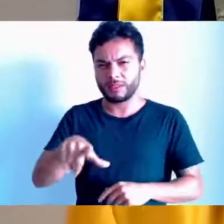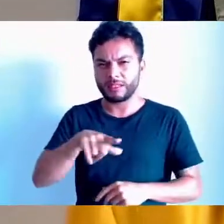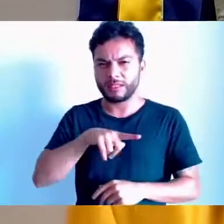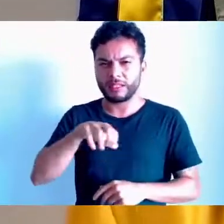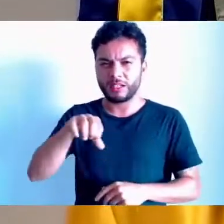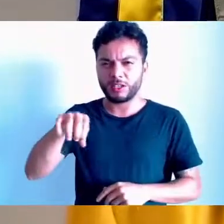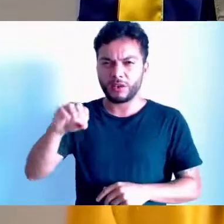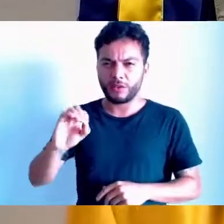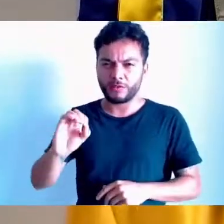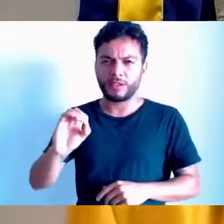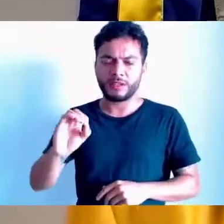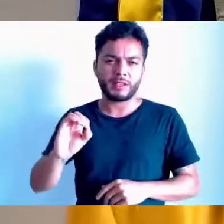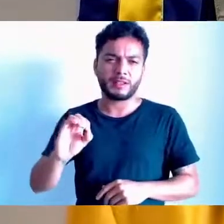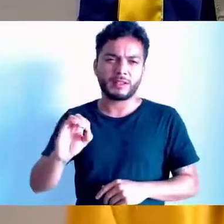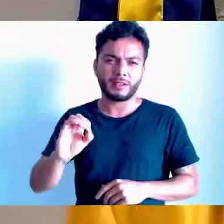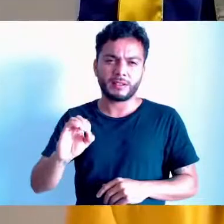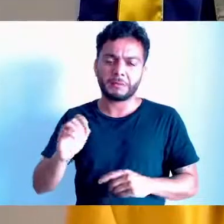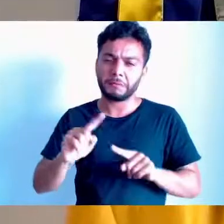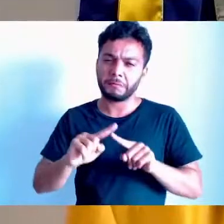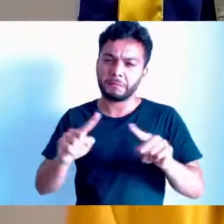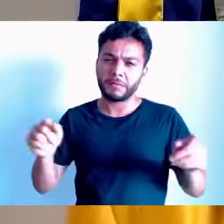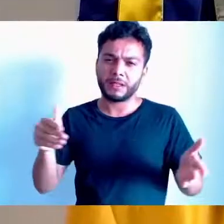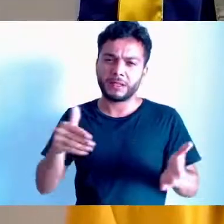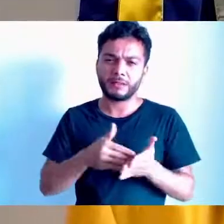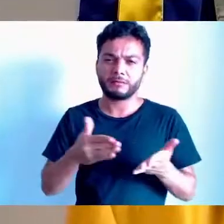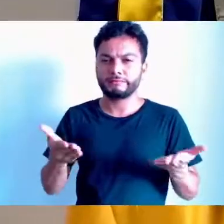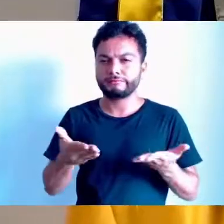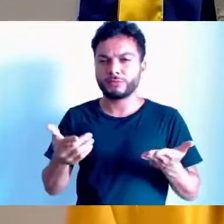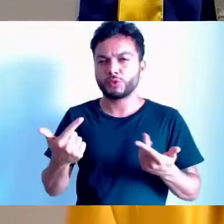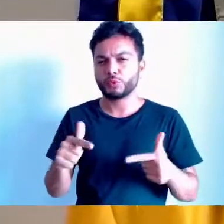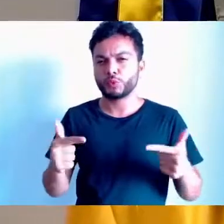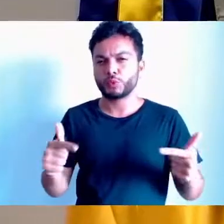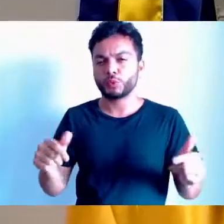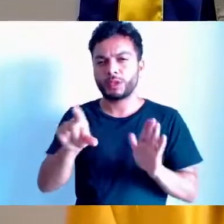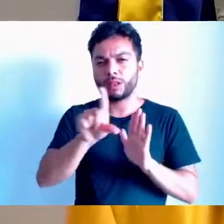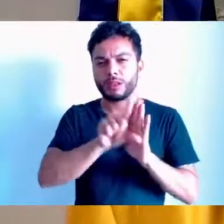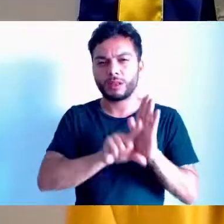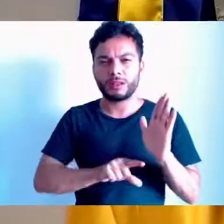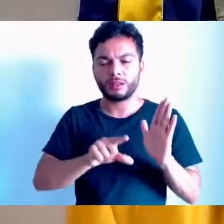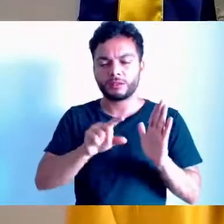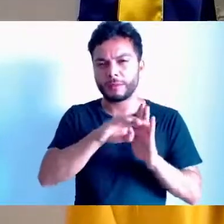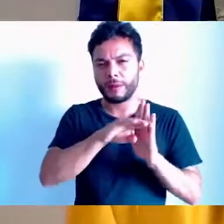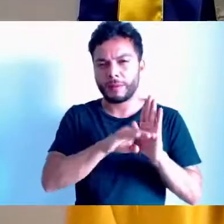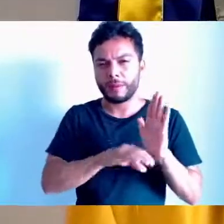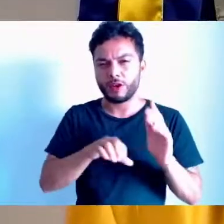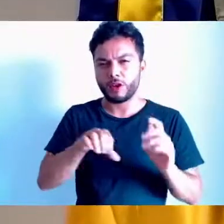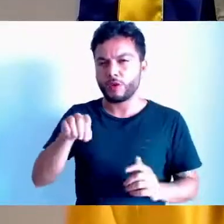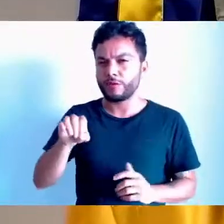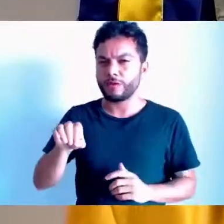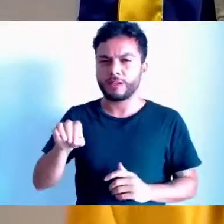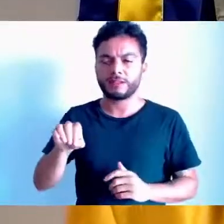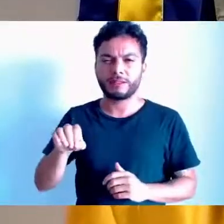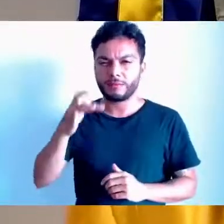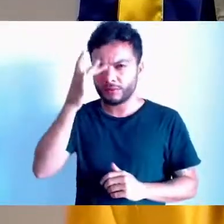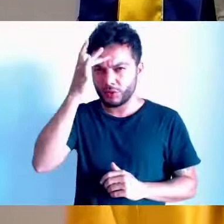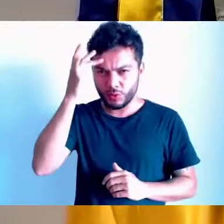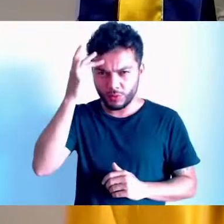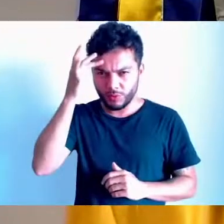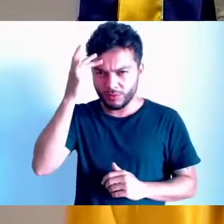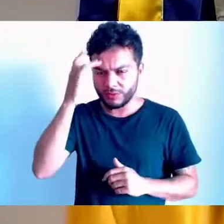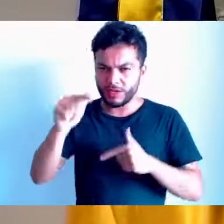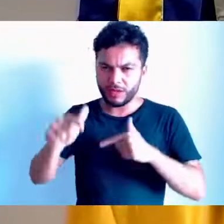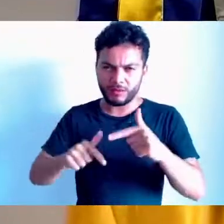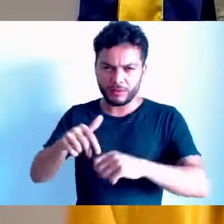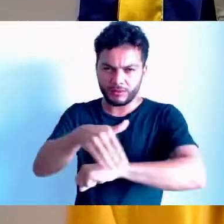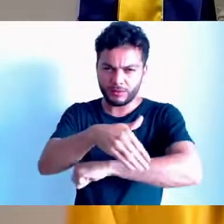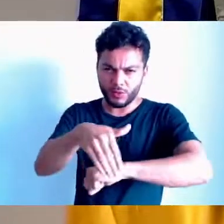sei por que cargas d'água, até hoje, não mandaram a lista dos 90 para nós. Porque se tivesse 90 pessoas trabalhando nas ruas, com